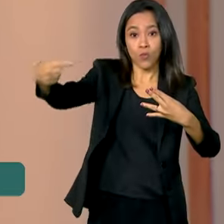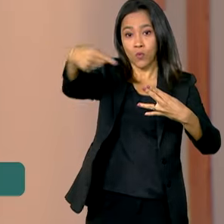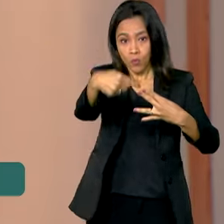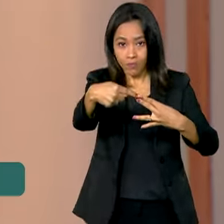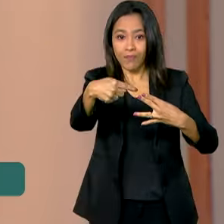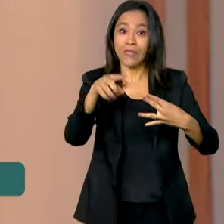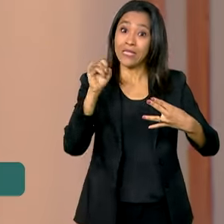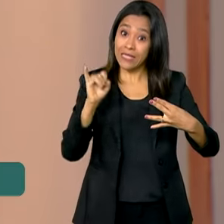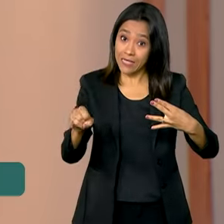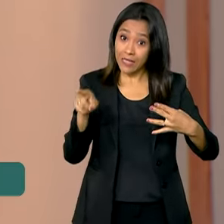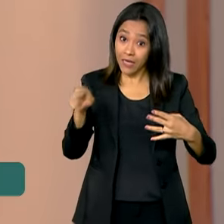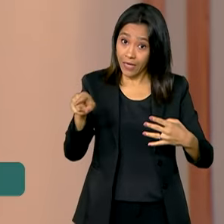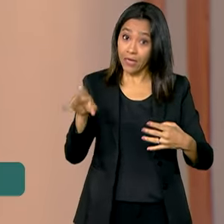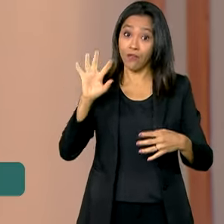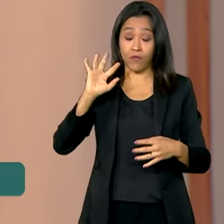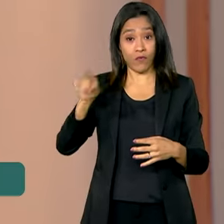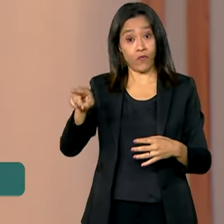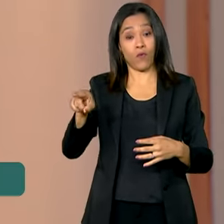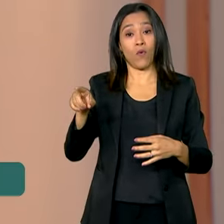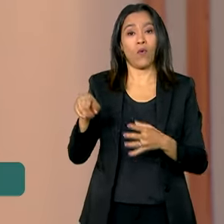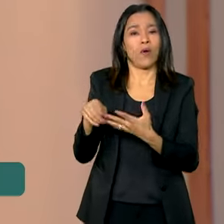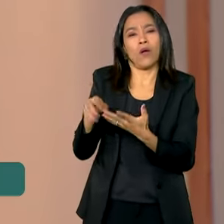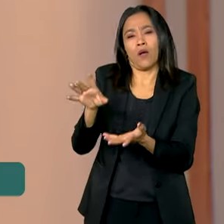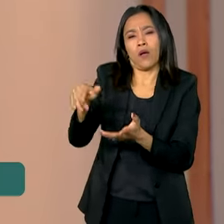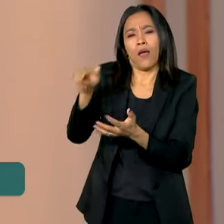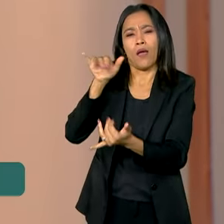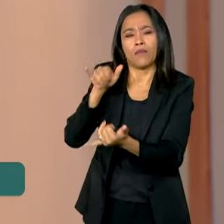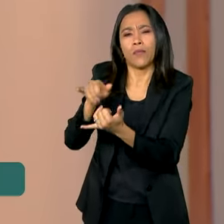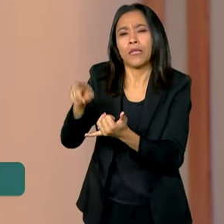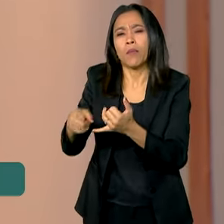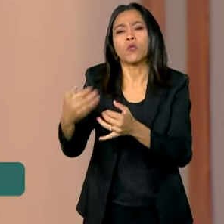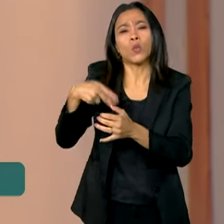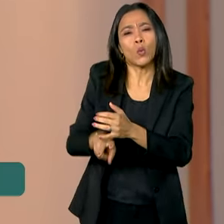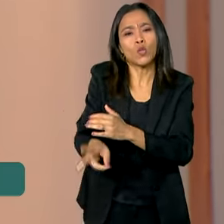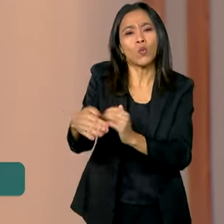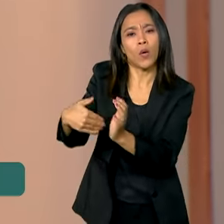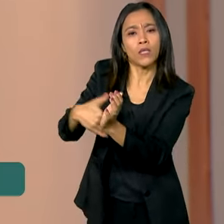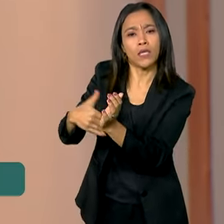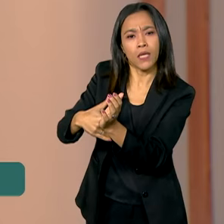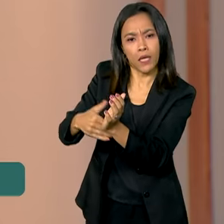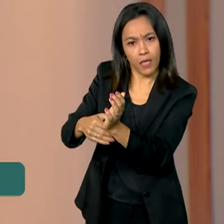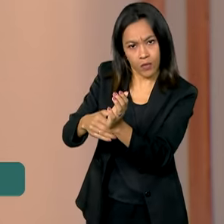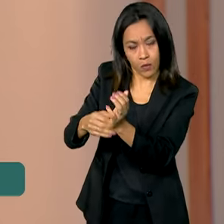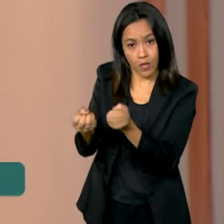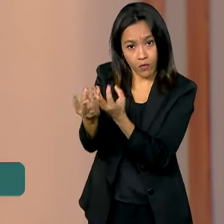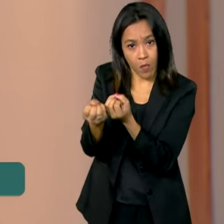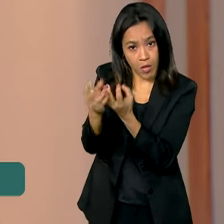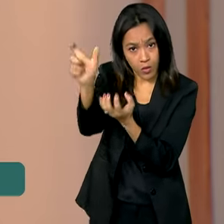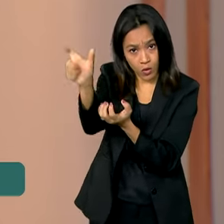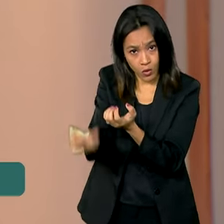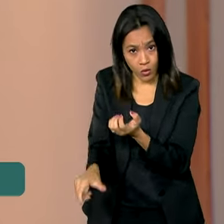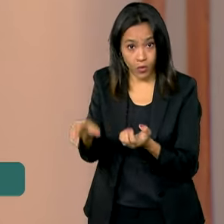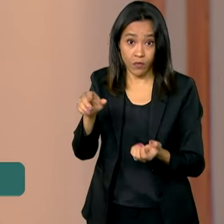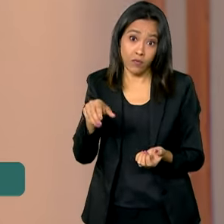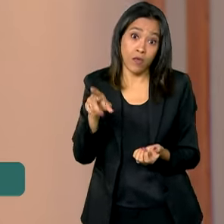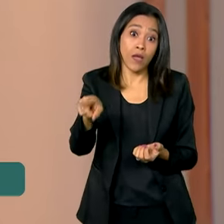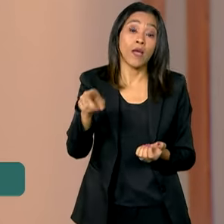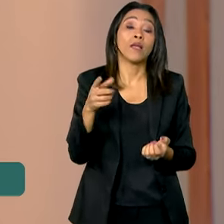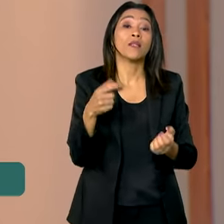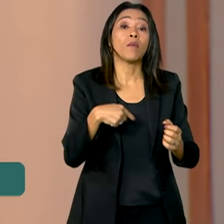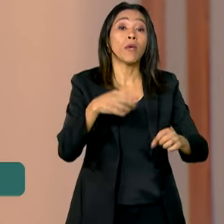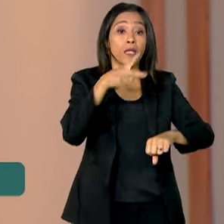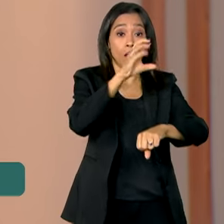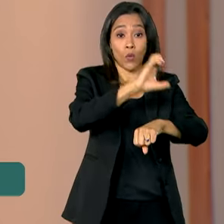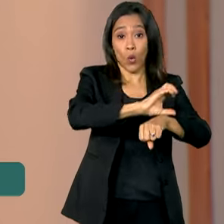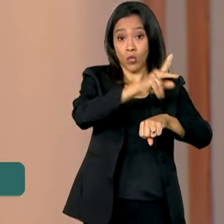seja absolvido, os dados retornam para o sigilo. A alteração do Código Penal Brasileiro, publicada hoje no Diário Oficial,